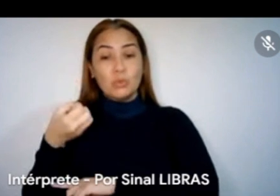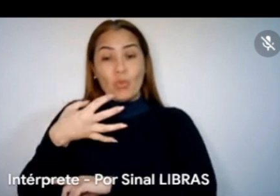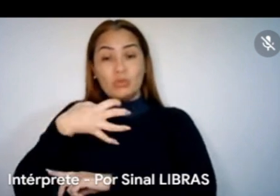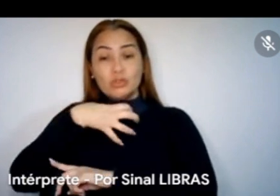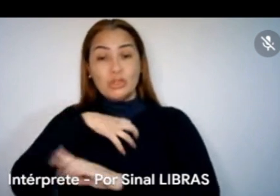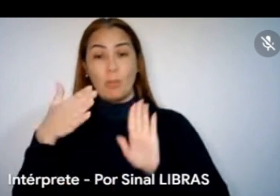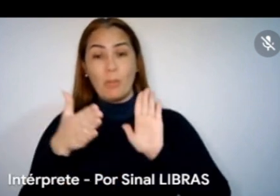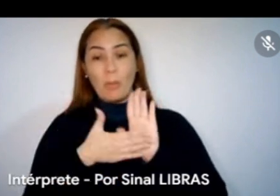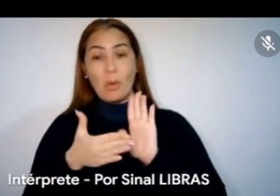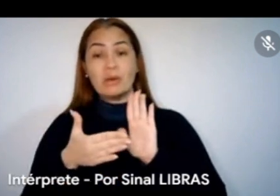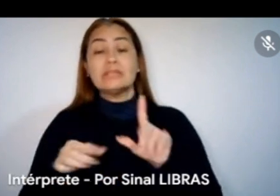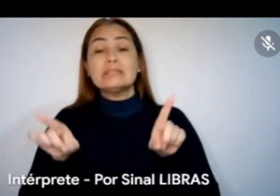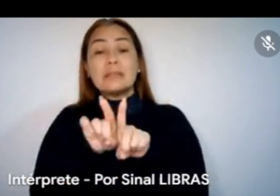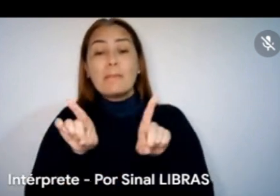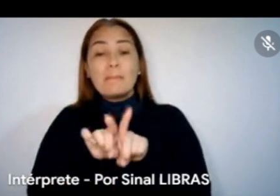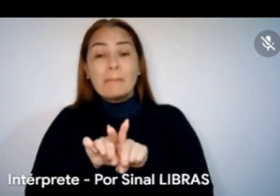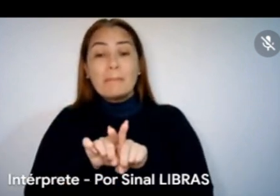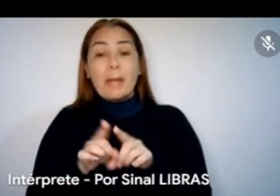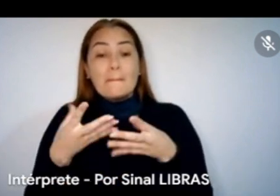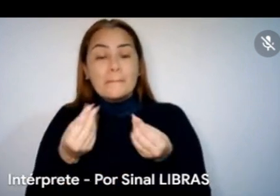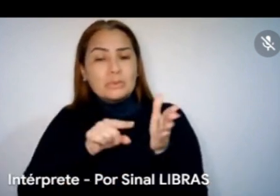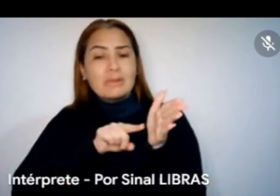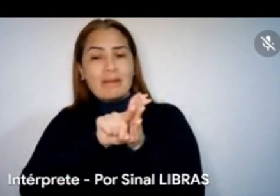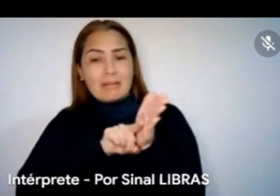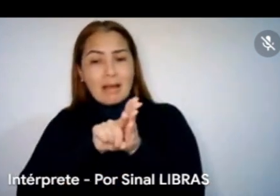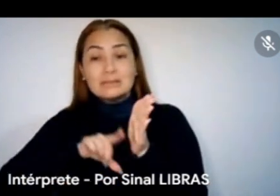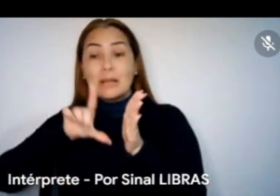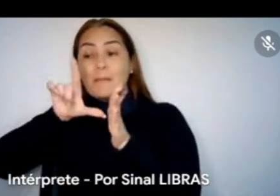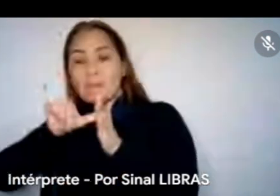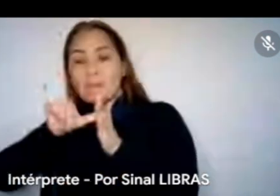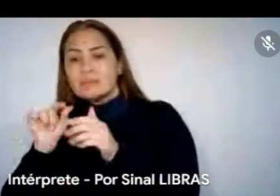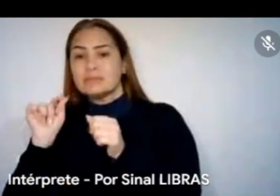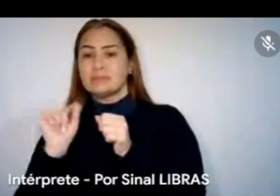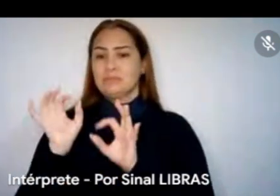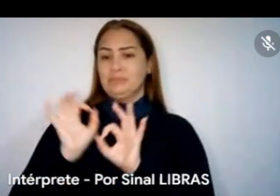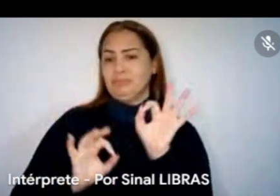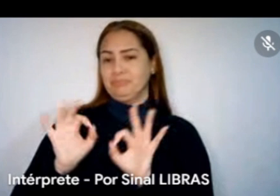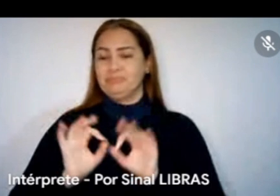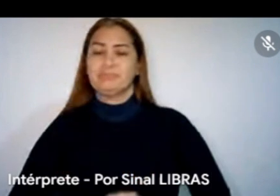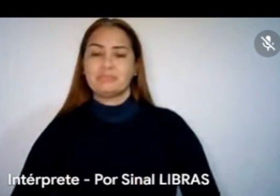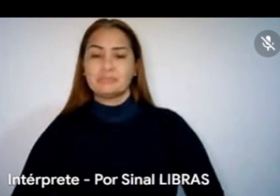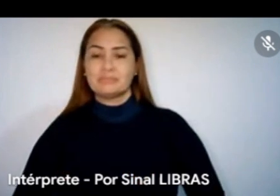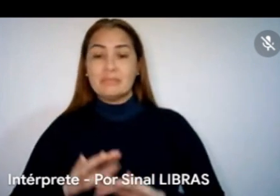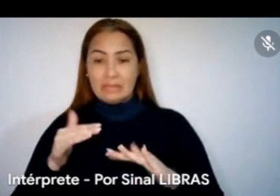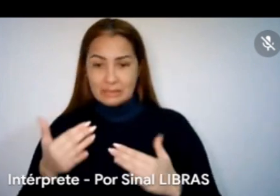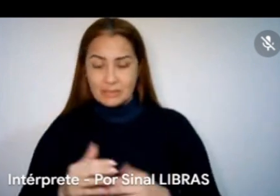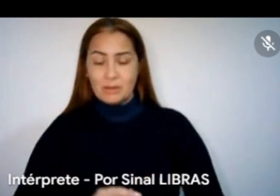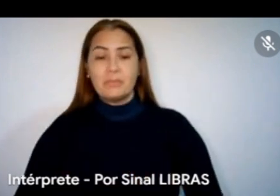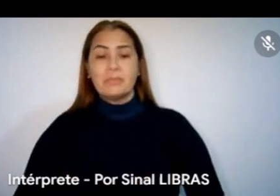muito bem analisado depois que ele for. E com as questões da cooperativa que eu pontuei.